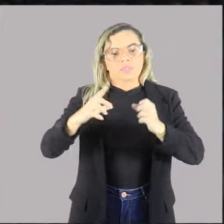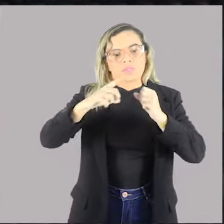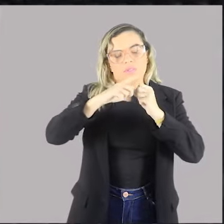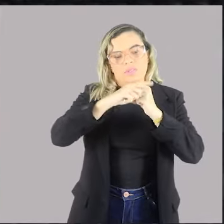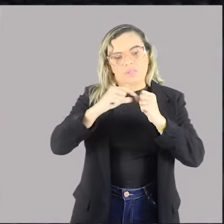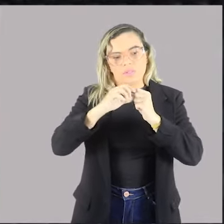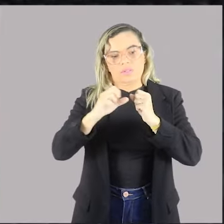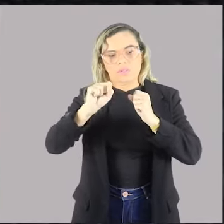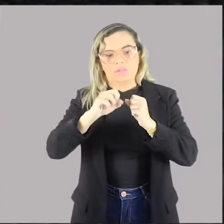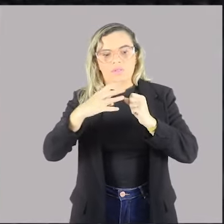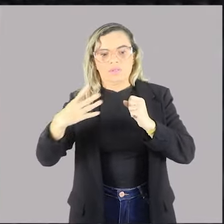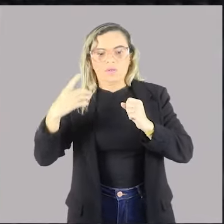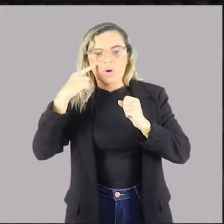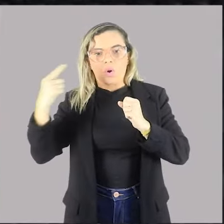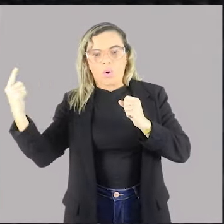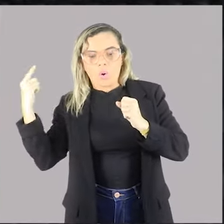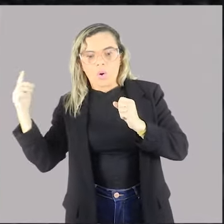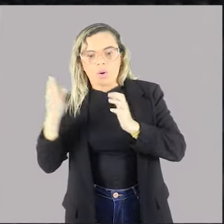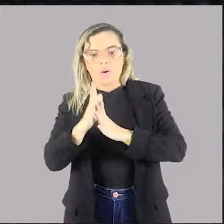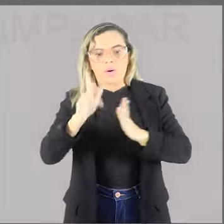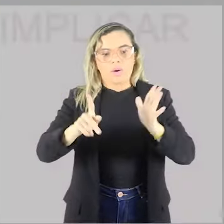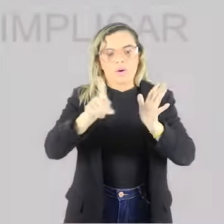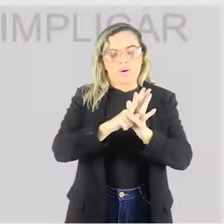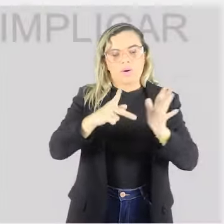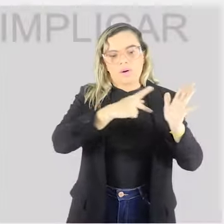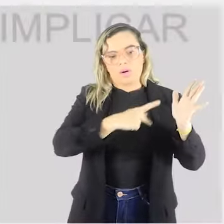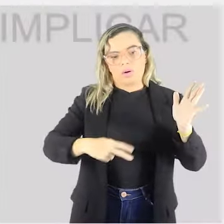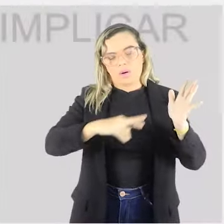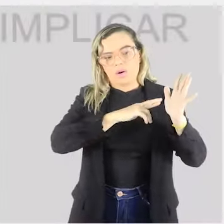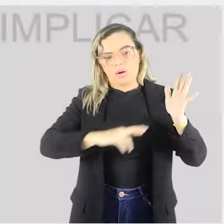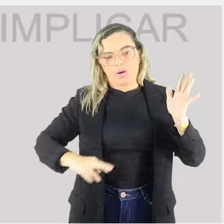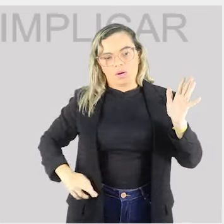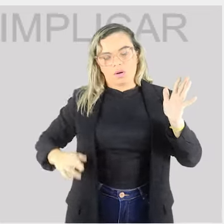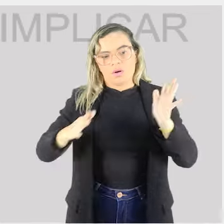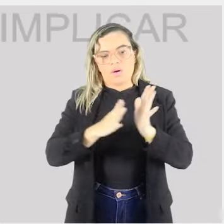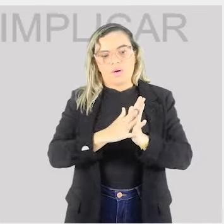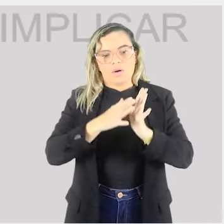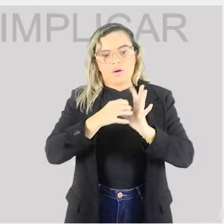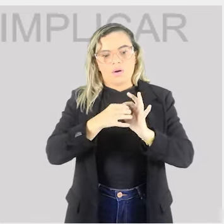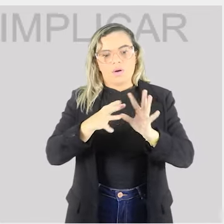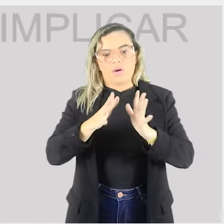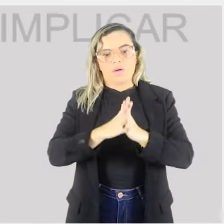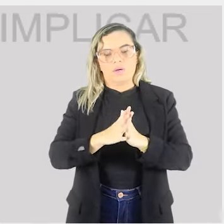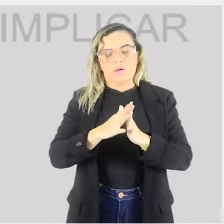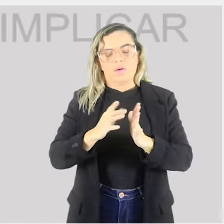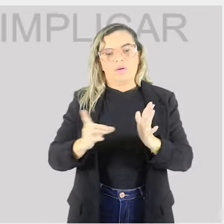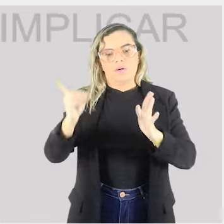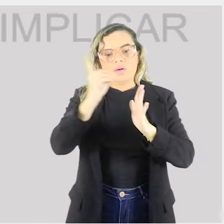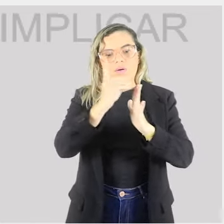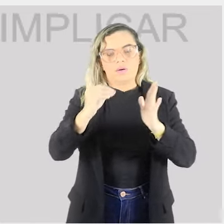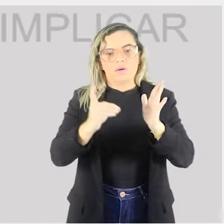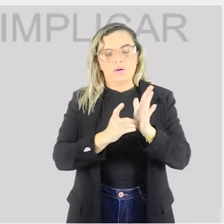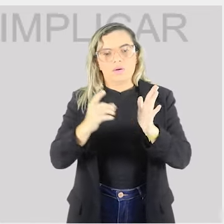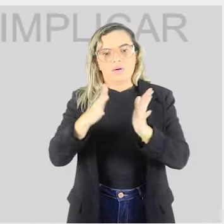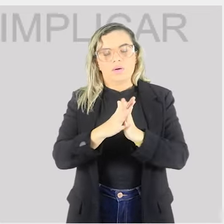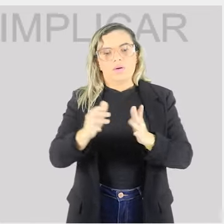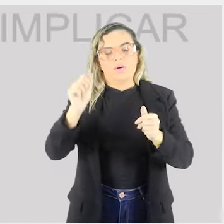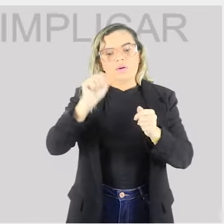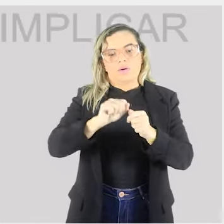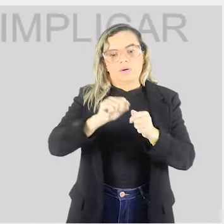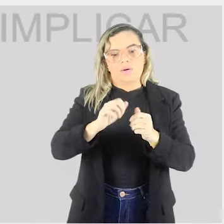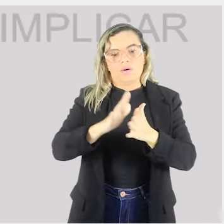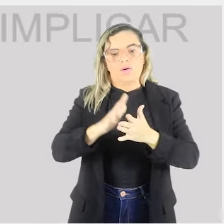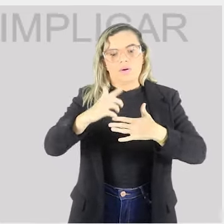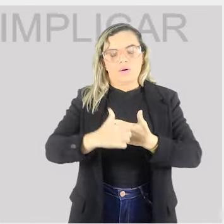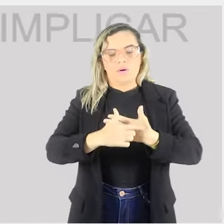Compete privativamente ao presidente dispor, mediante decreto, ou seja, exercendo uma função, nesse